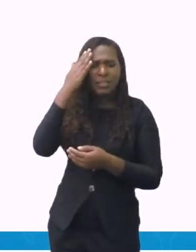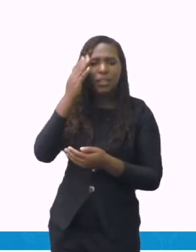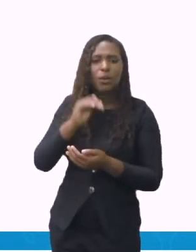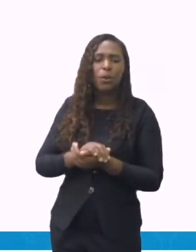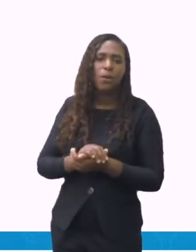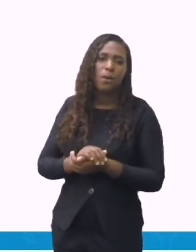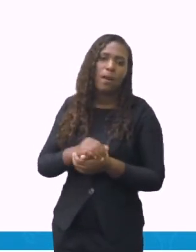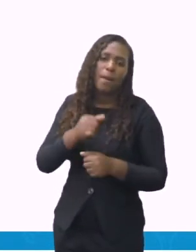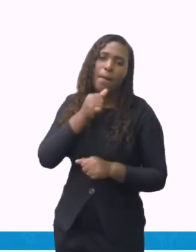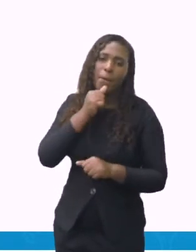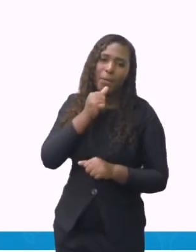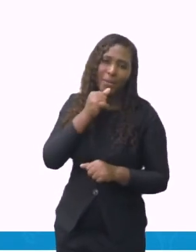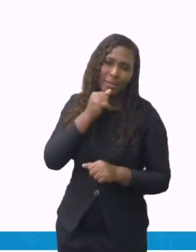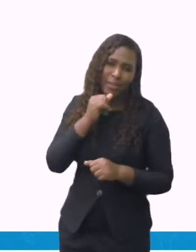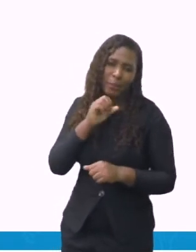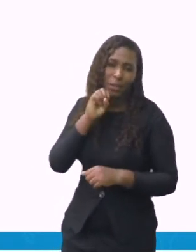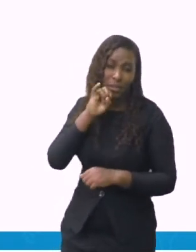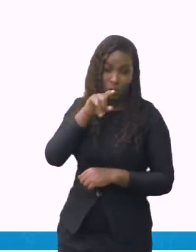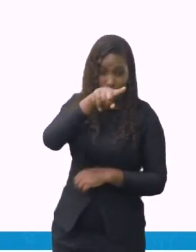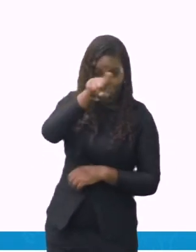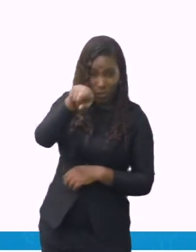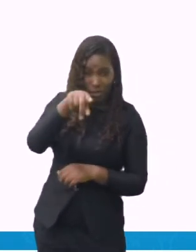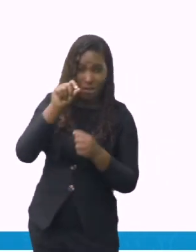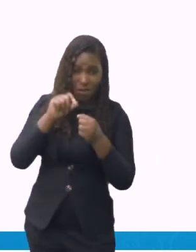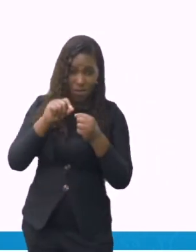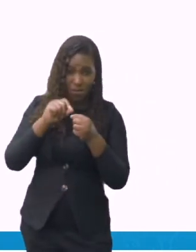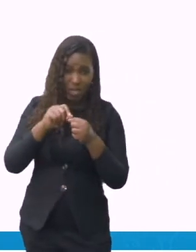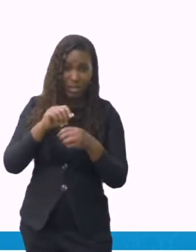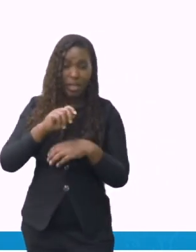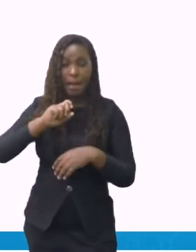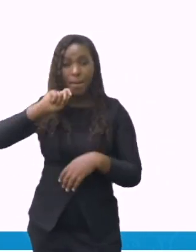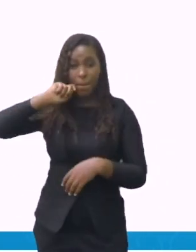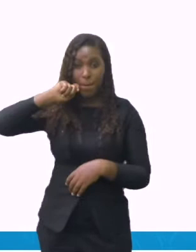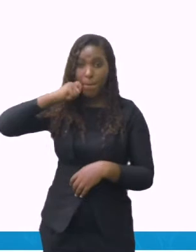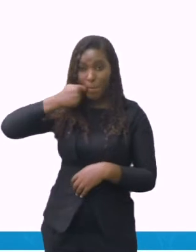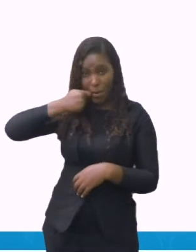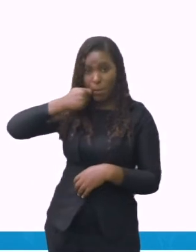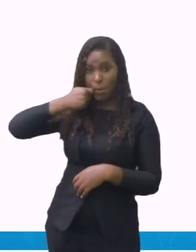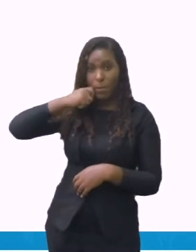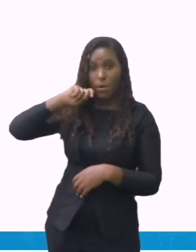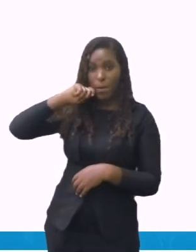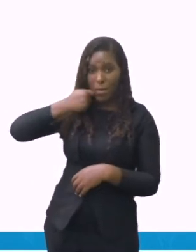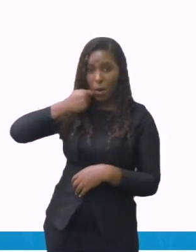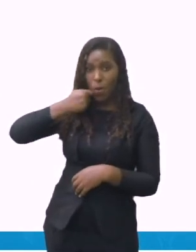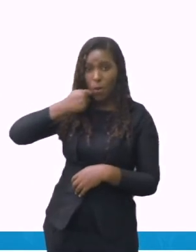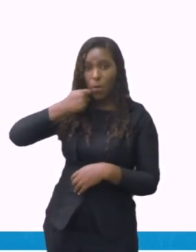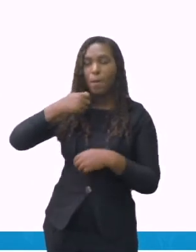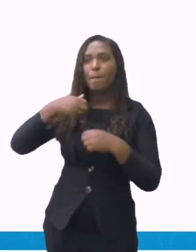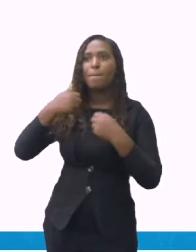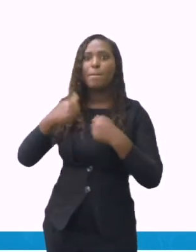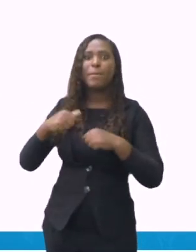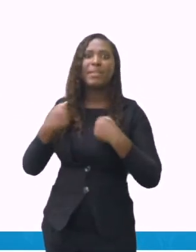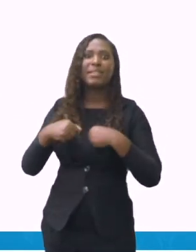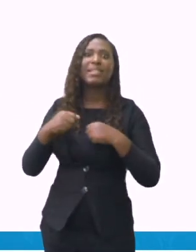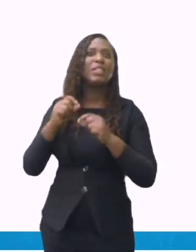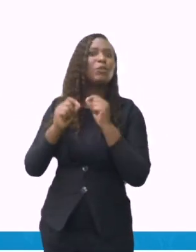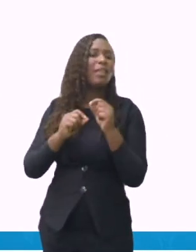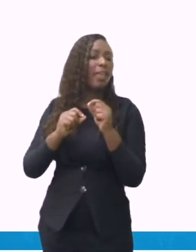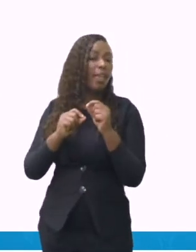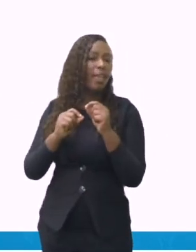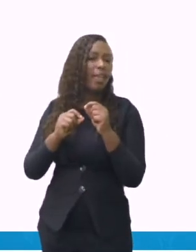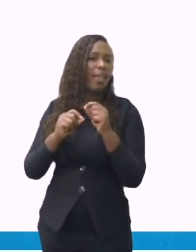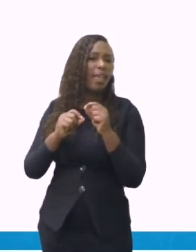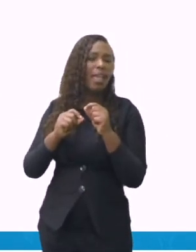pães. Quando a gente vai fazer um pão, né? As pessoas que fazem pães. Esse pão precisa descansar. Ele precisa de ficar